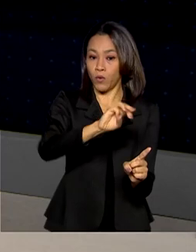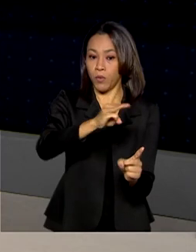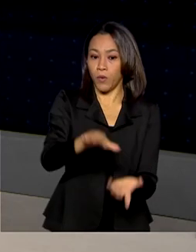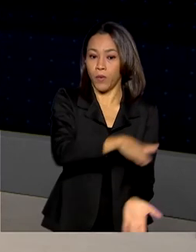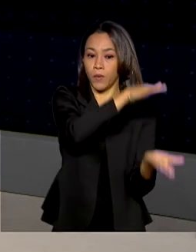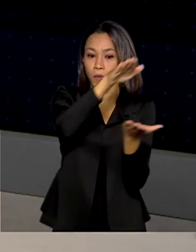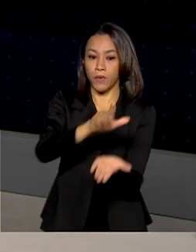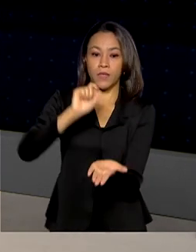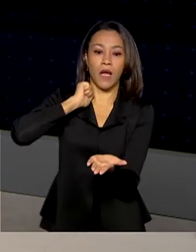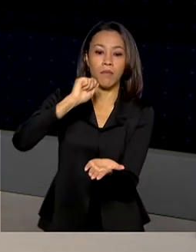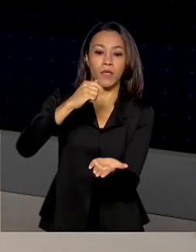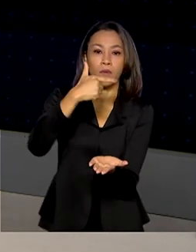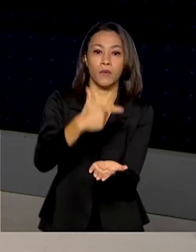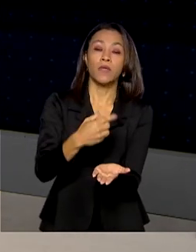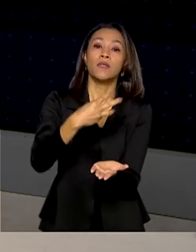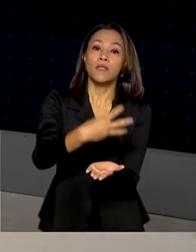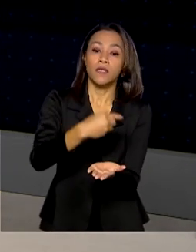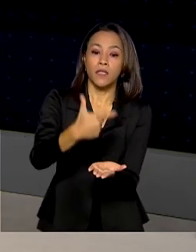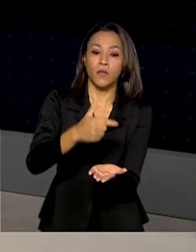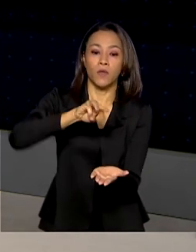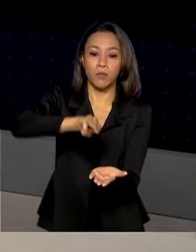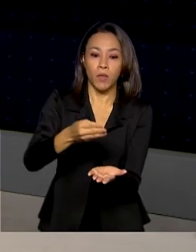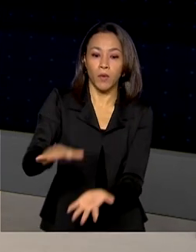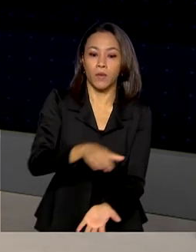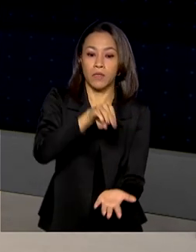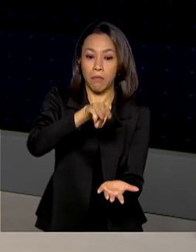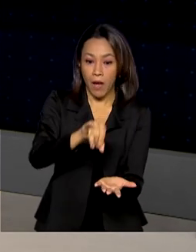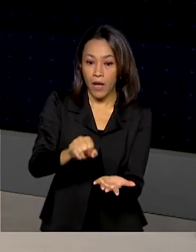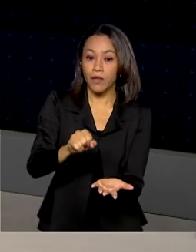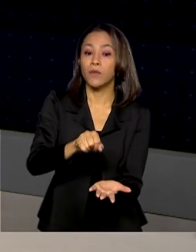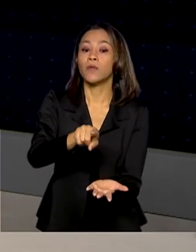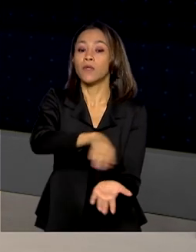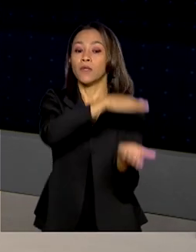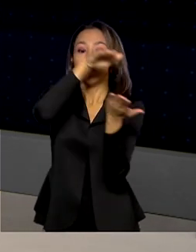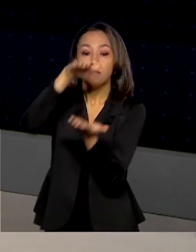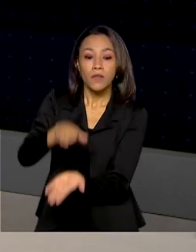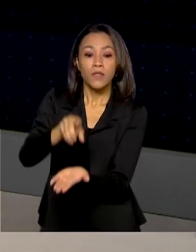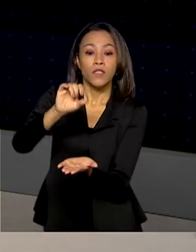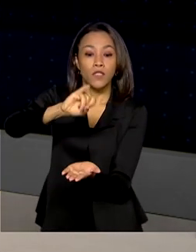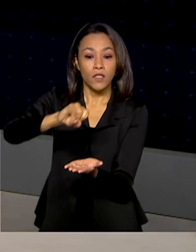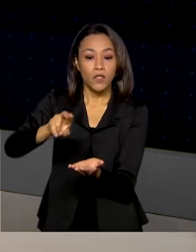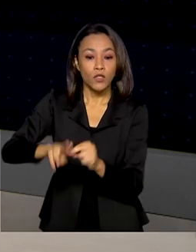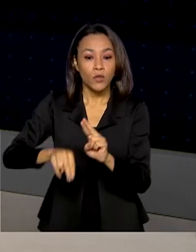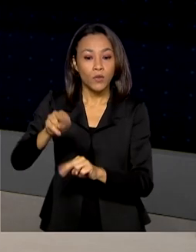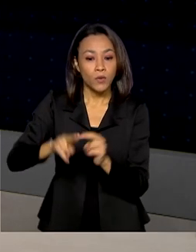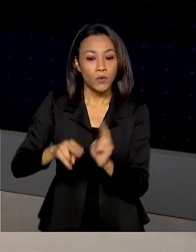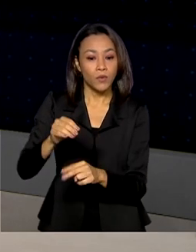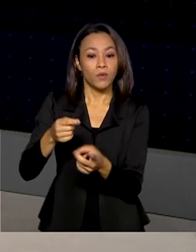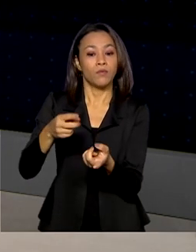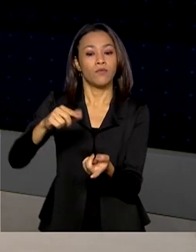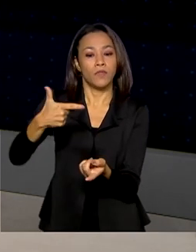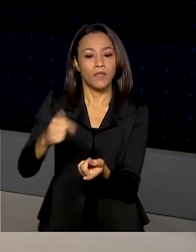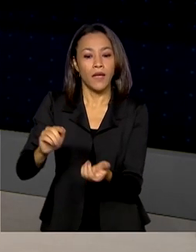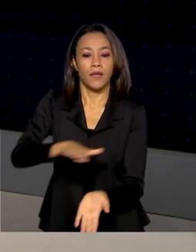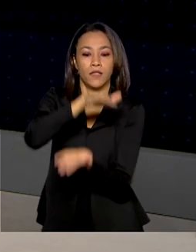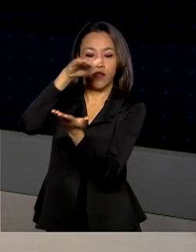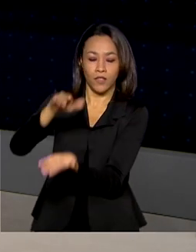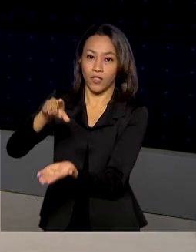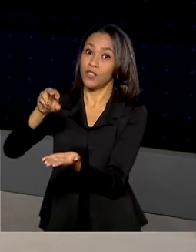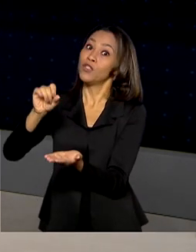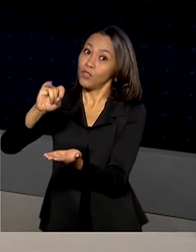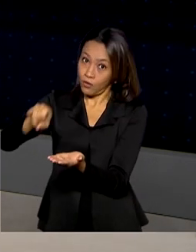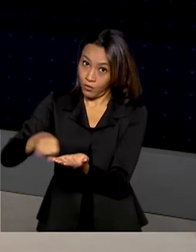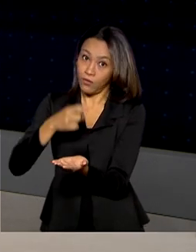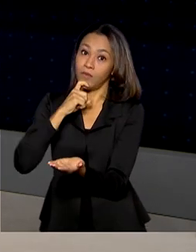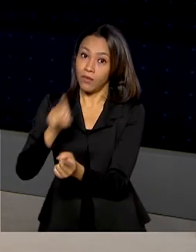abril, 32 milhões, maio e junho, 27 milhões e julho, 16,6 milhões. E a partir do